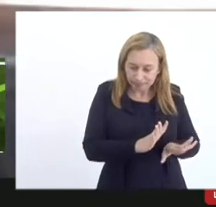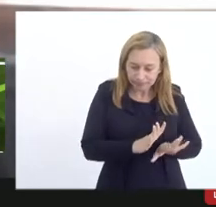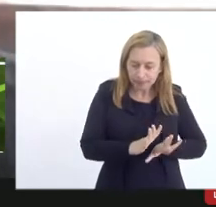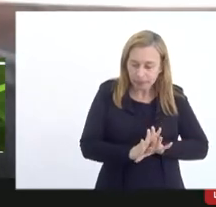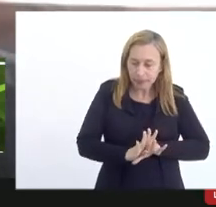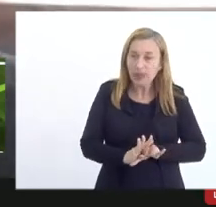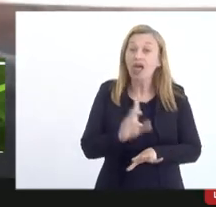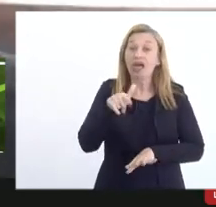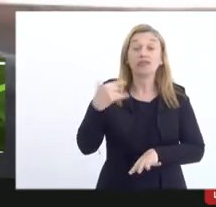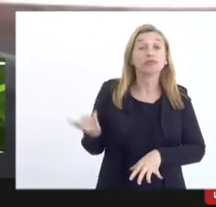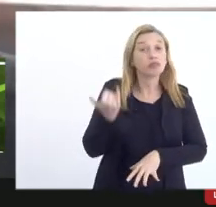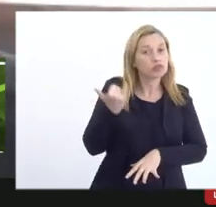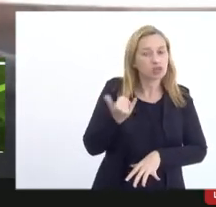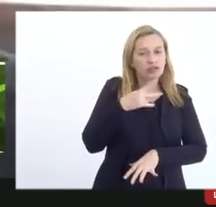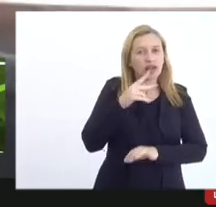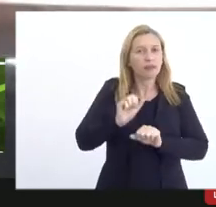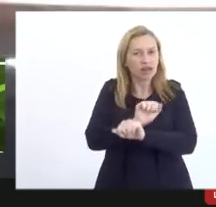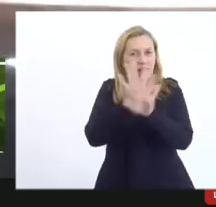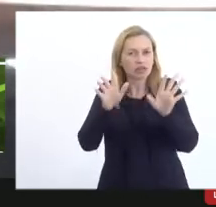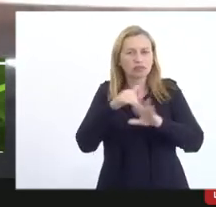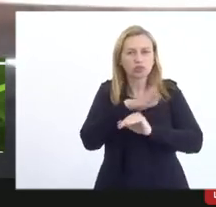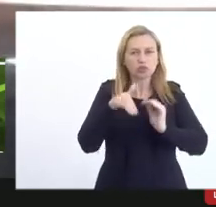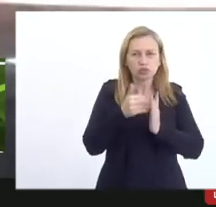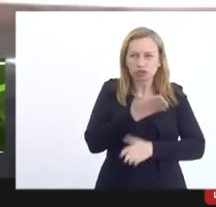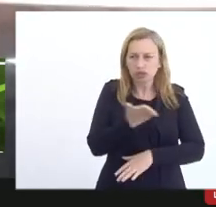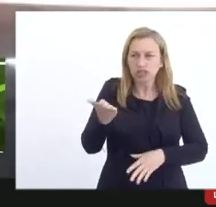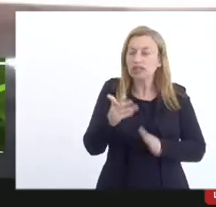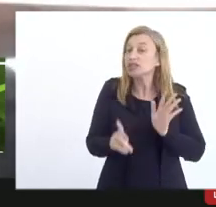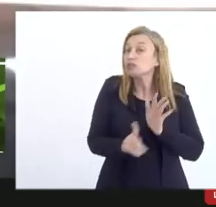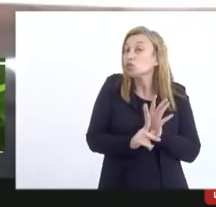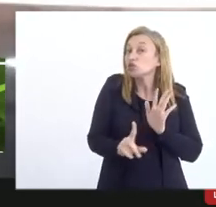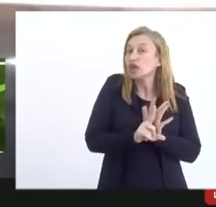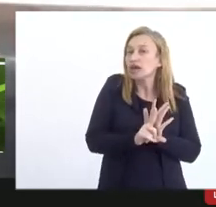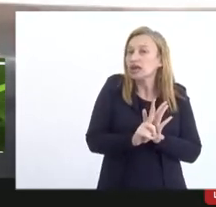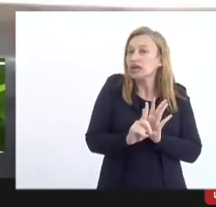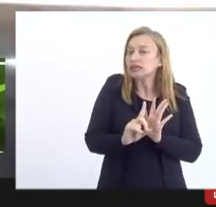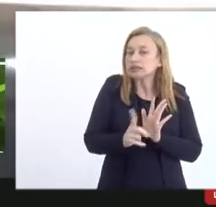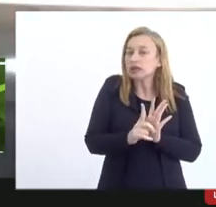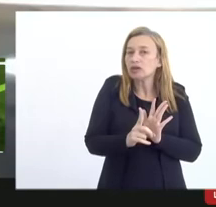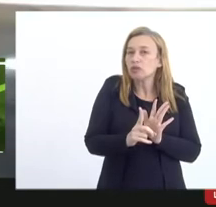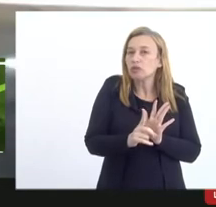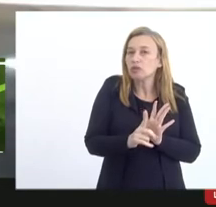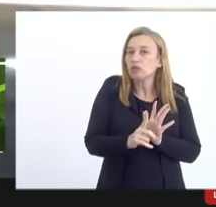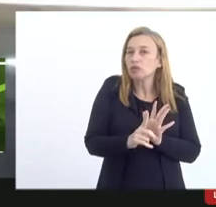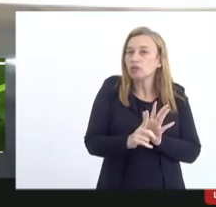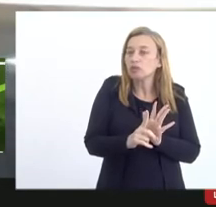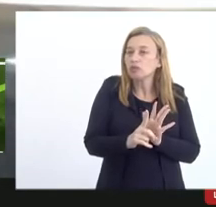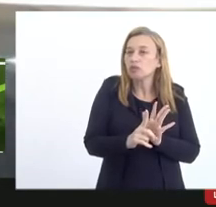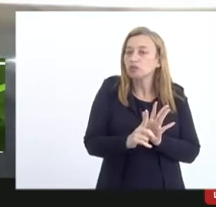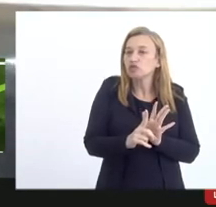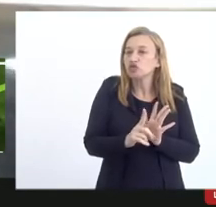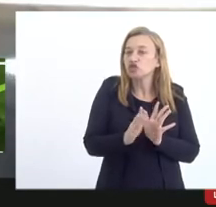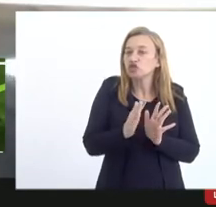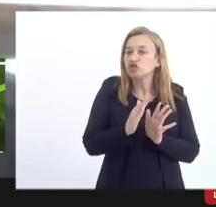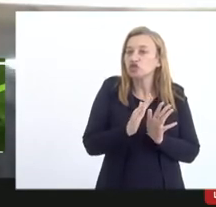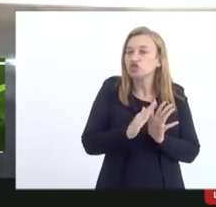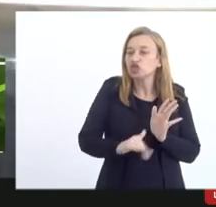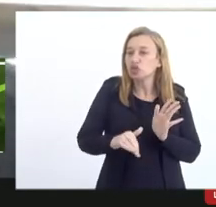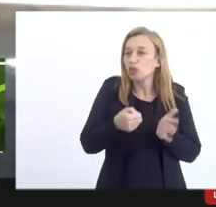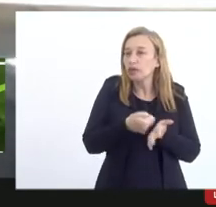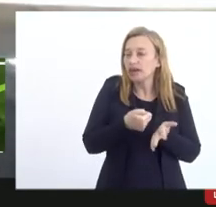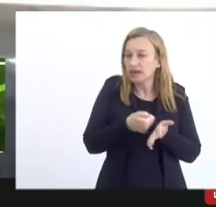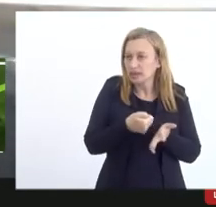muito importante deixar claro para todo mundo que esse projeto de lei ele não desobriga a organização e a